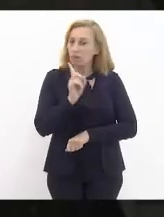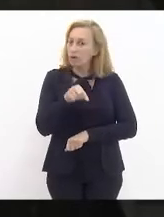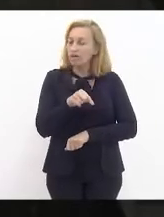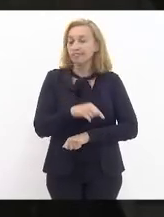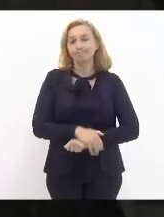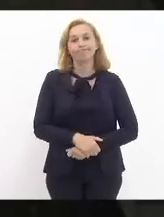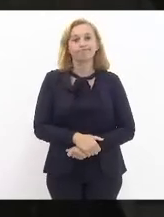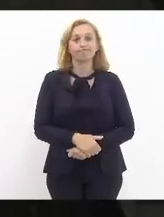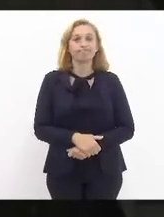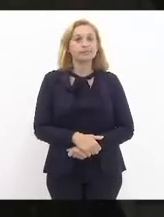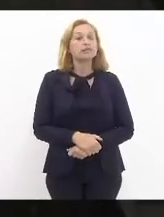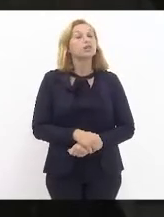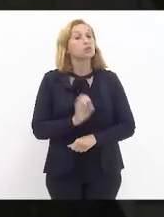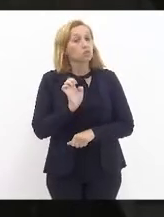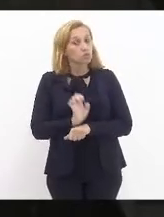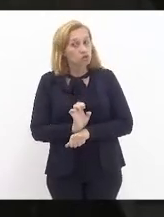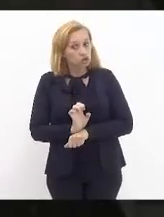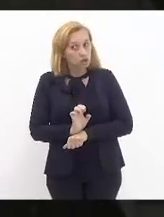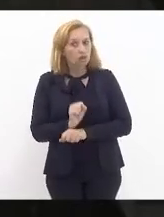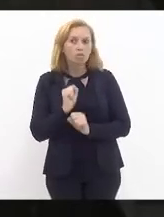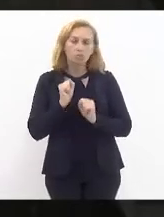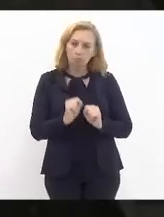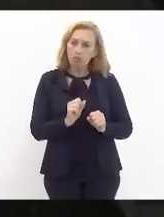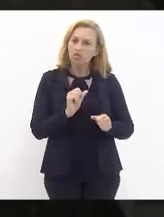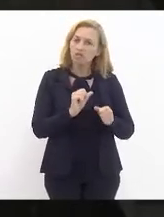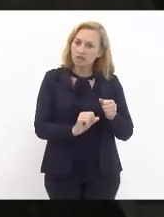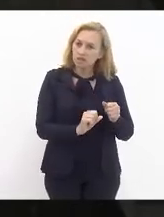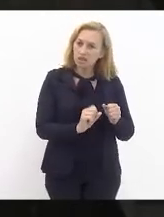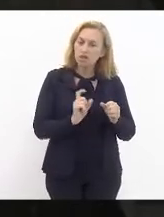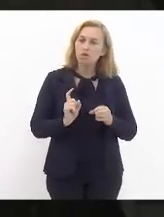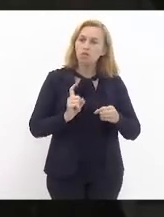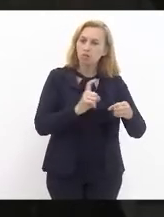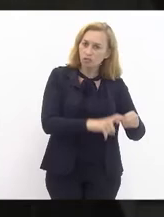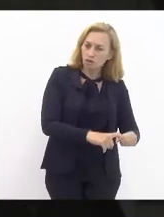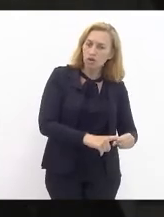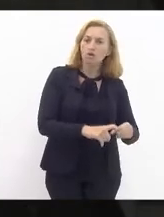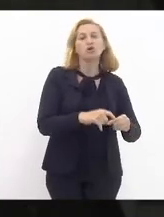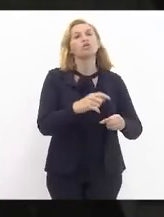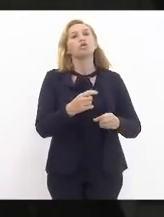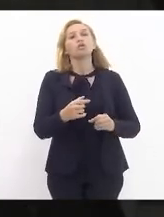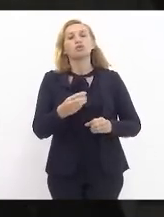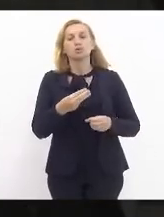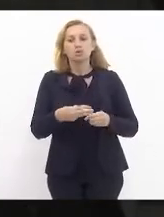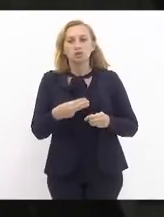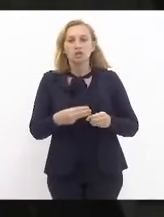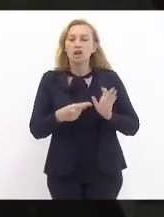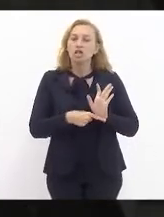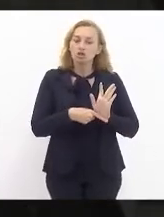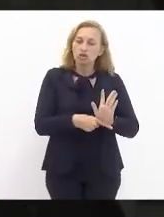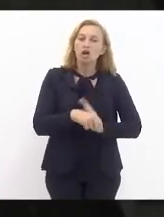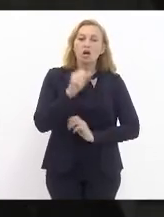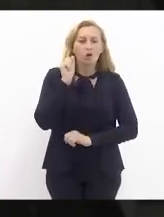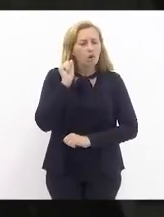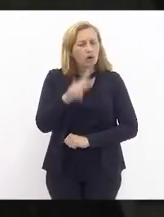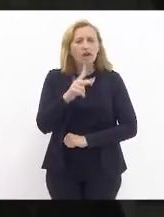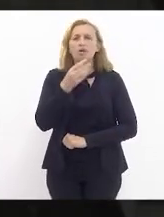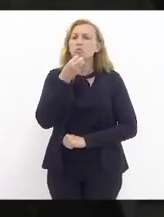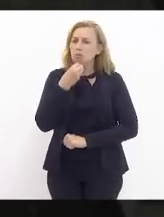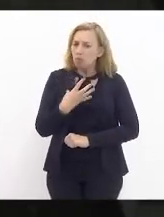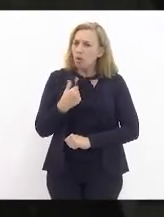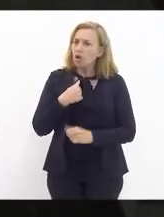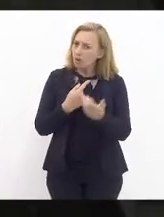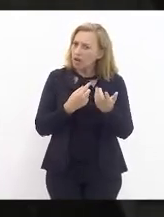que Estado pode fazer seus convênios com os municípios, ajudar os municípios, é positivo, sou totalmente